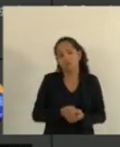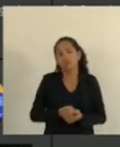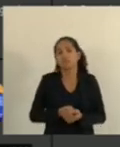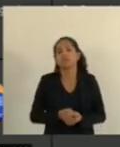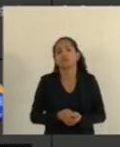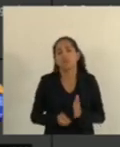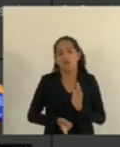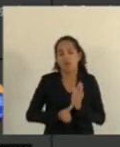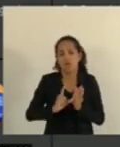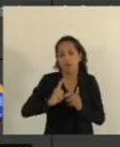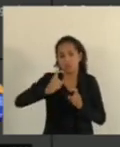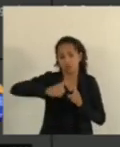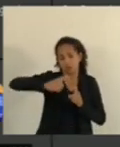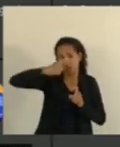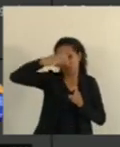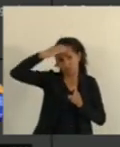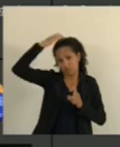Hercules